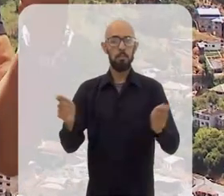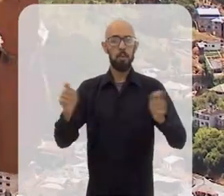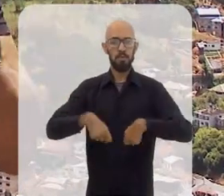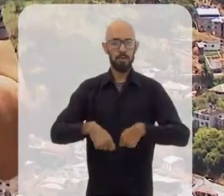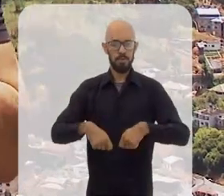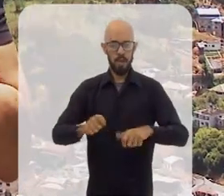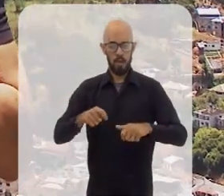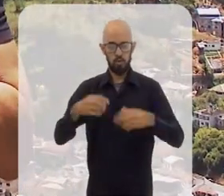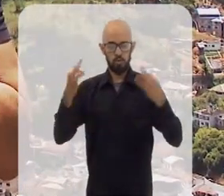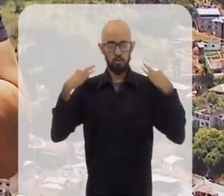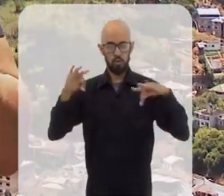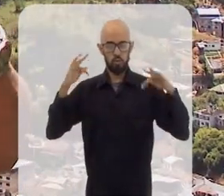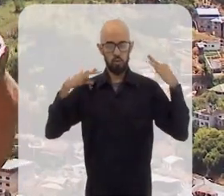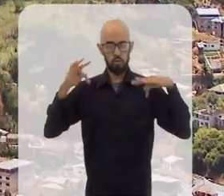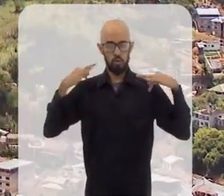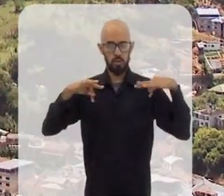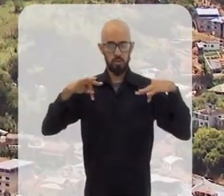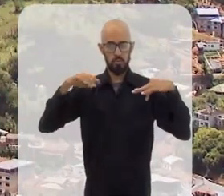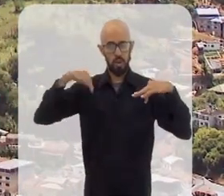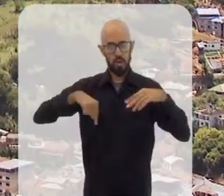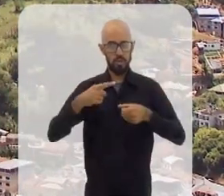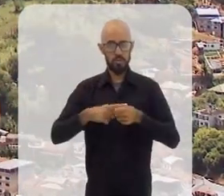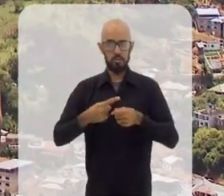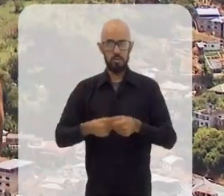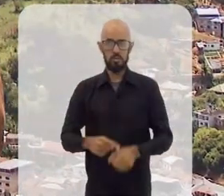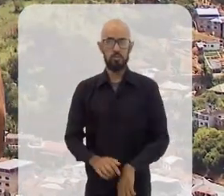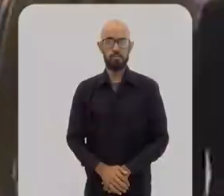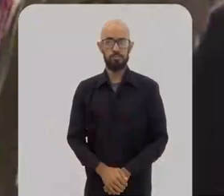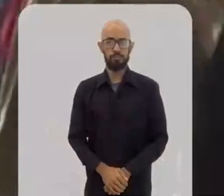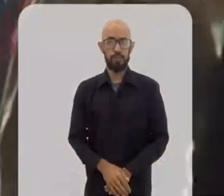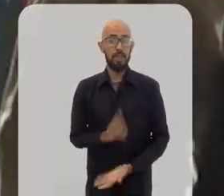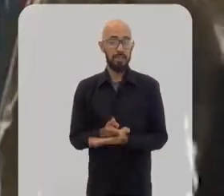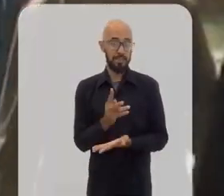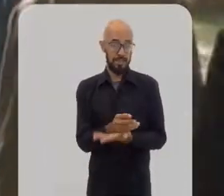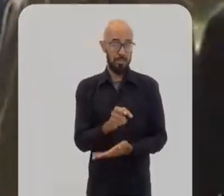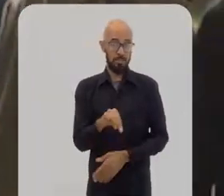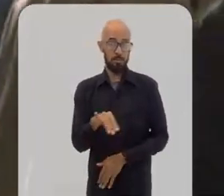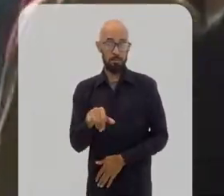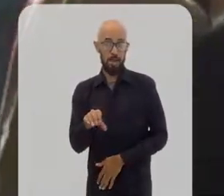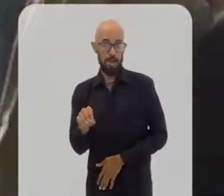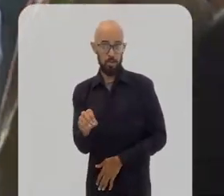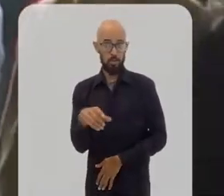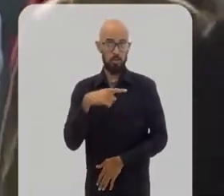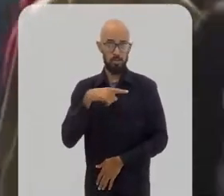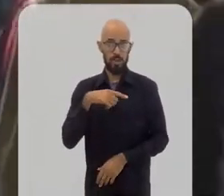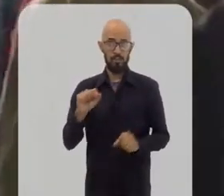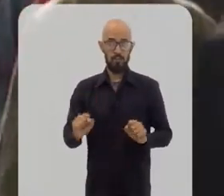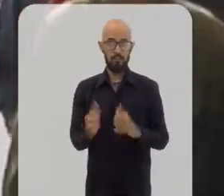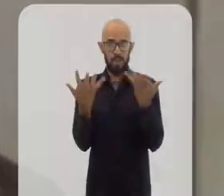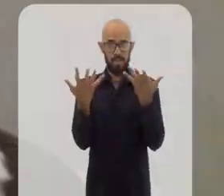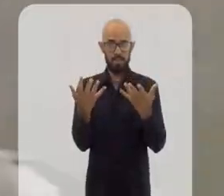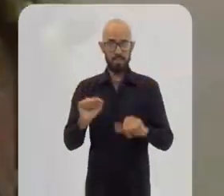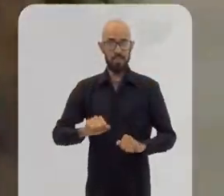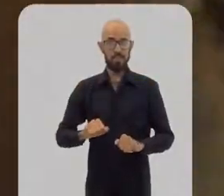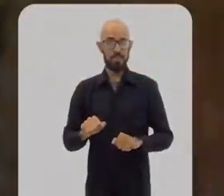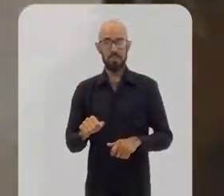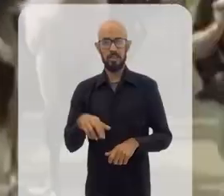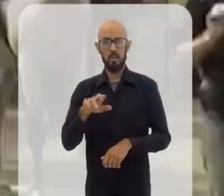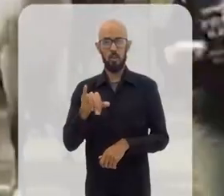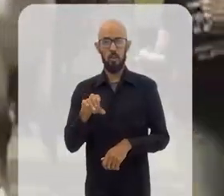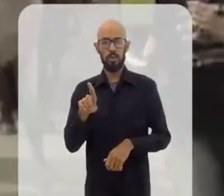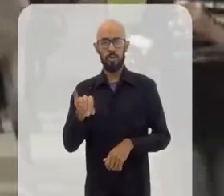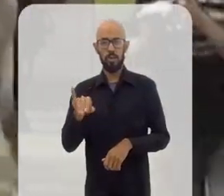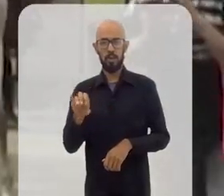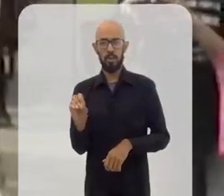ativo turístico, ambiental, cultural, que é o distrito de Raposo. Todo mês de maio tem festa em Itaperuna, rodeios,